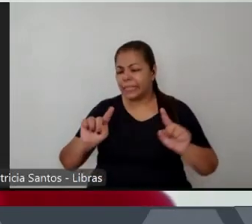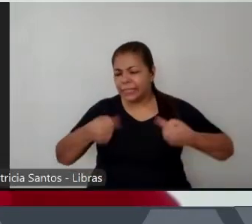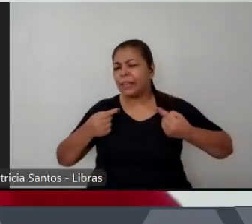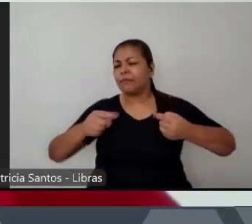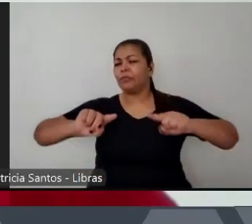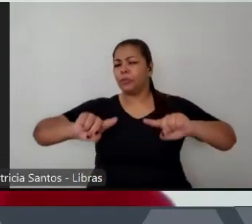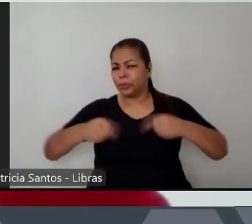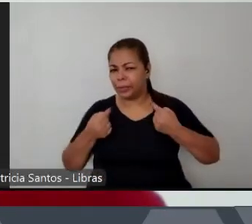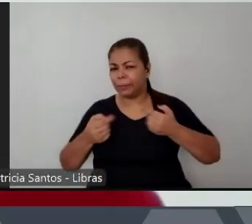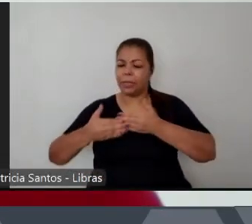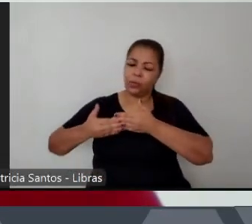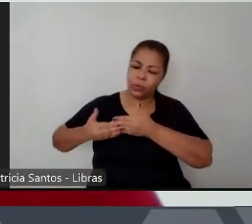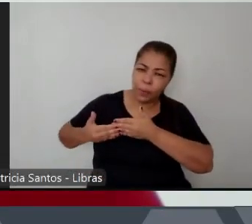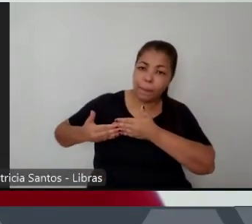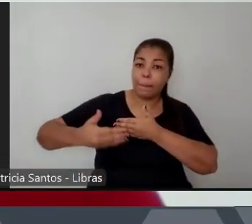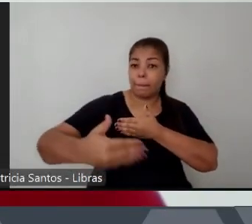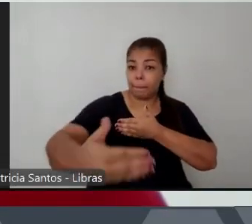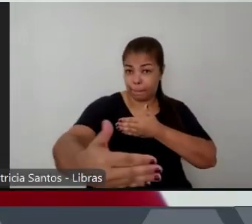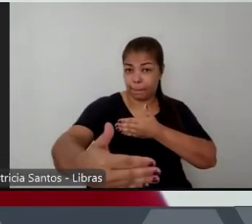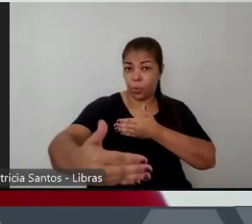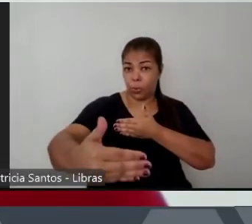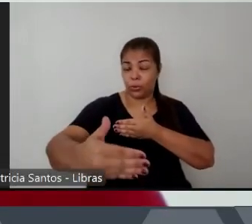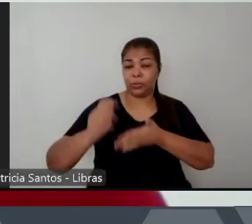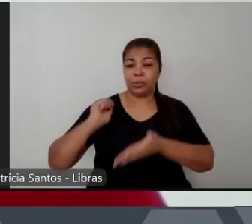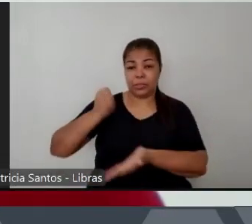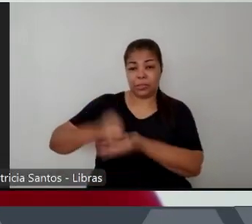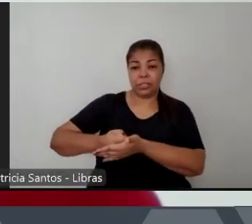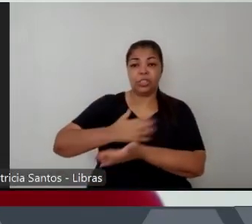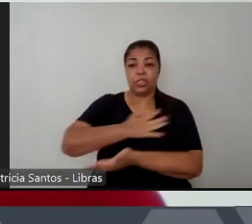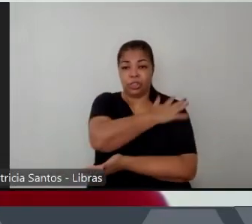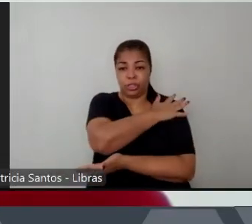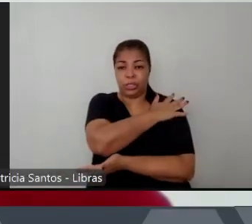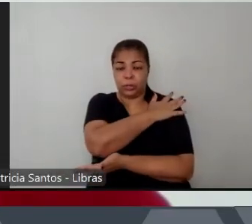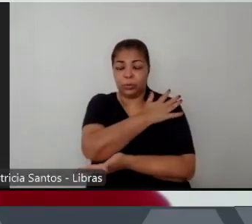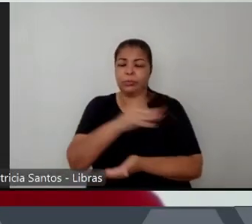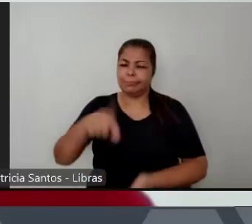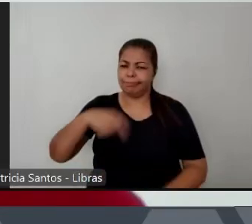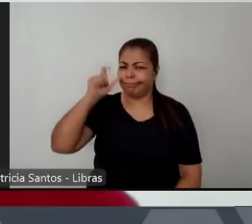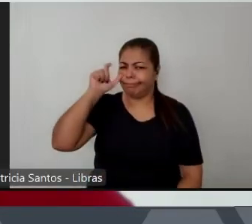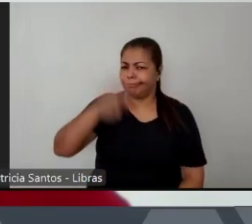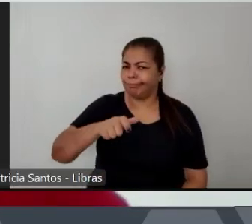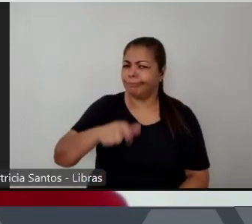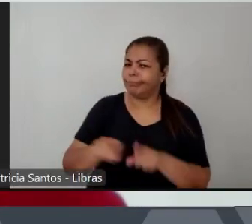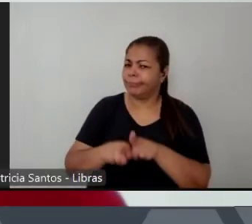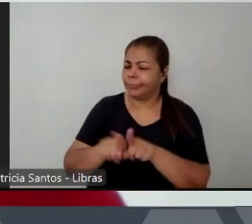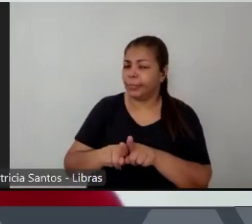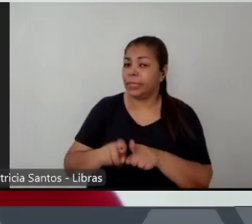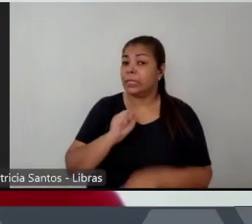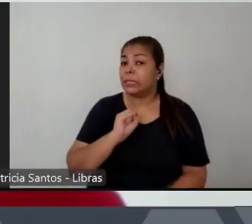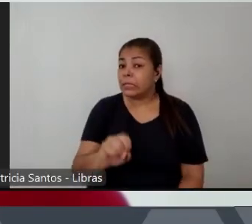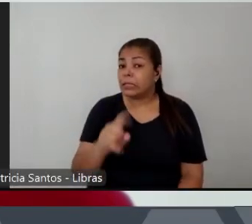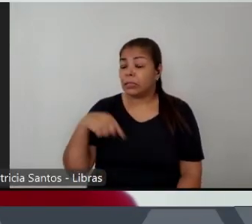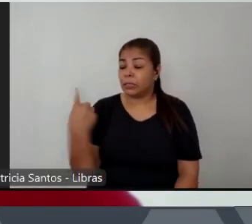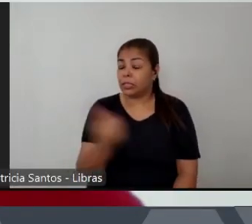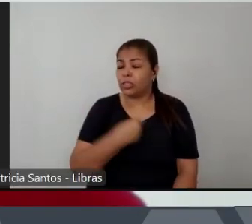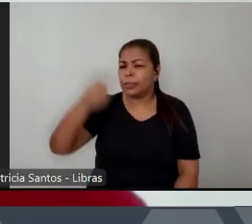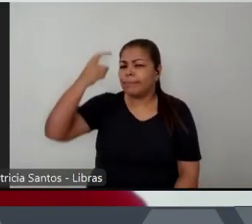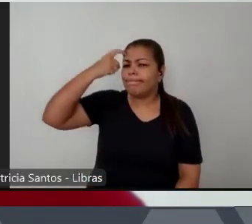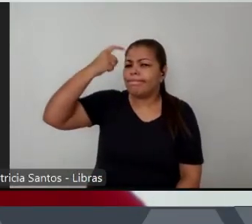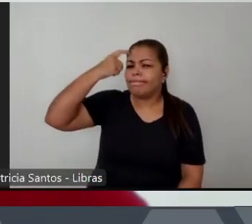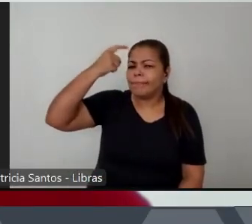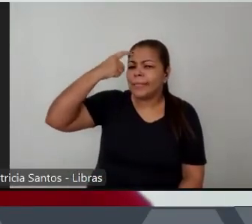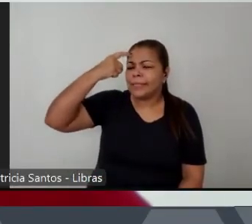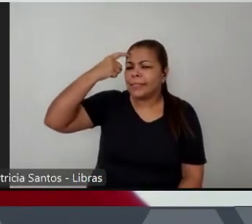e que são interessantes porque se a gente for pensar PT PSDB